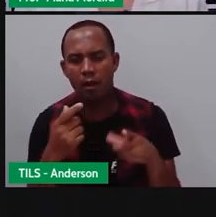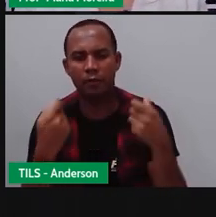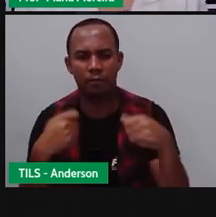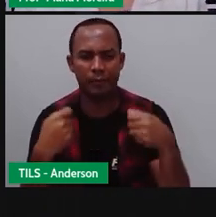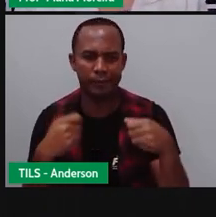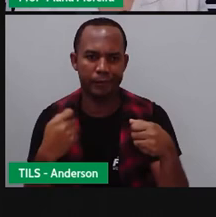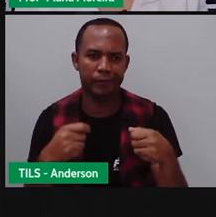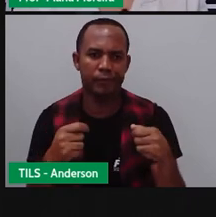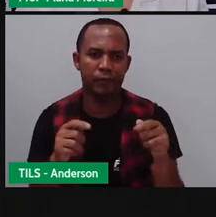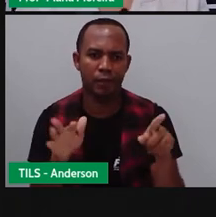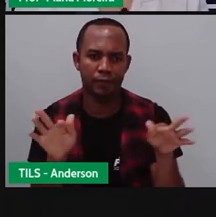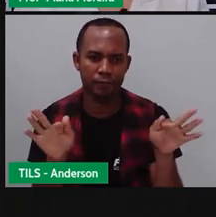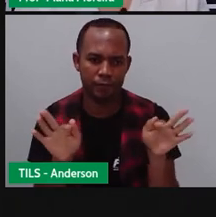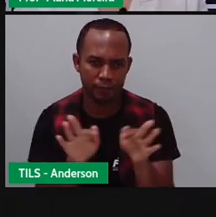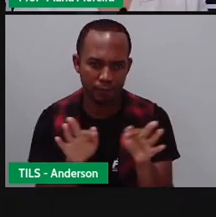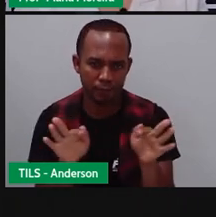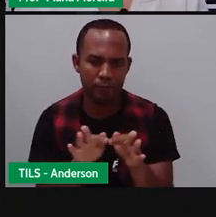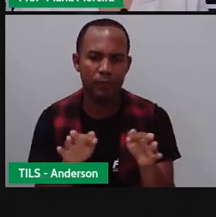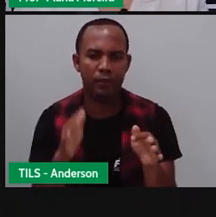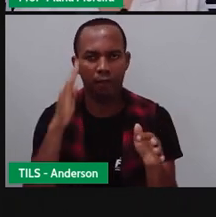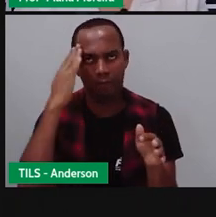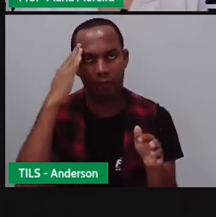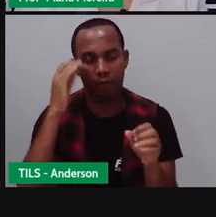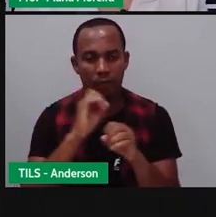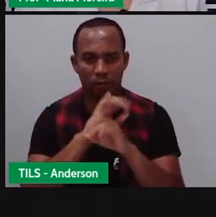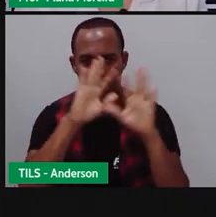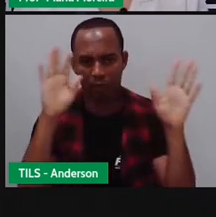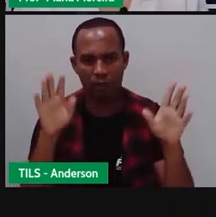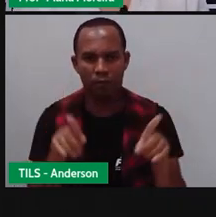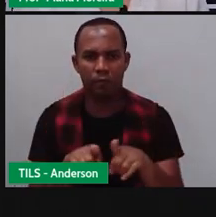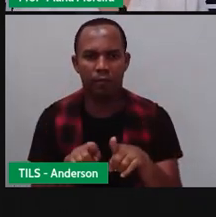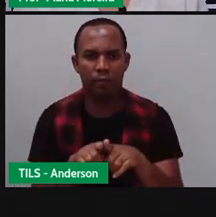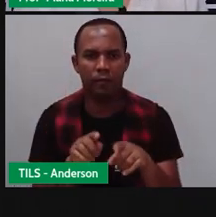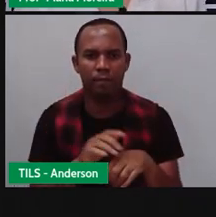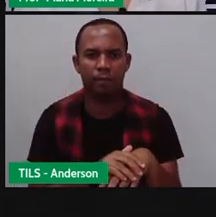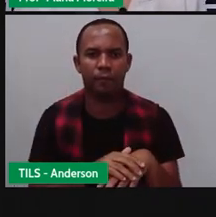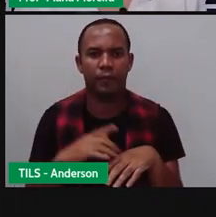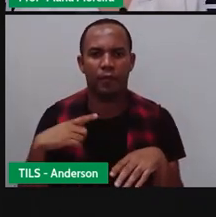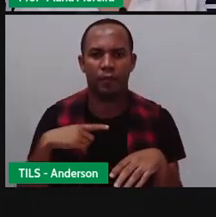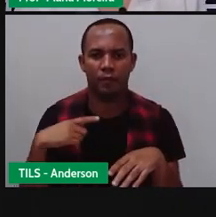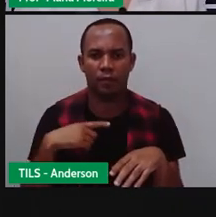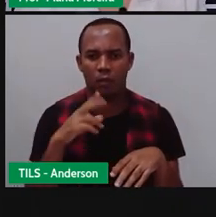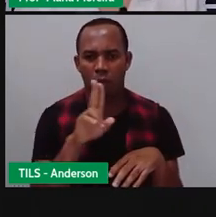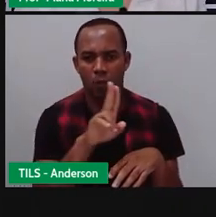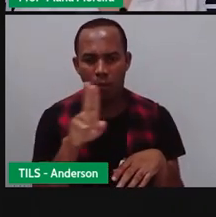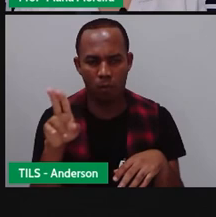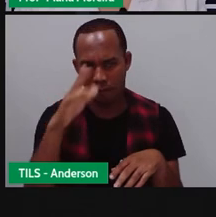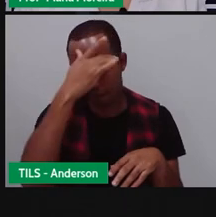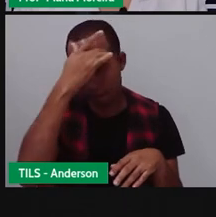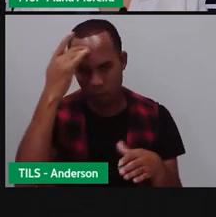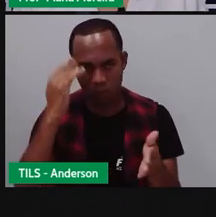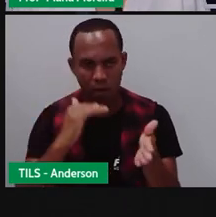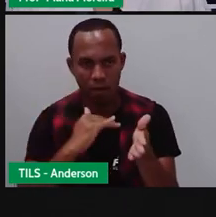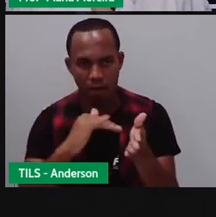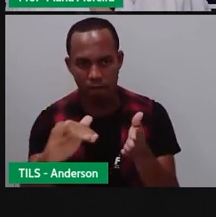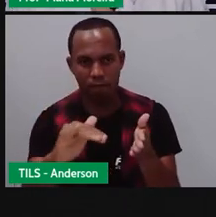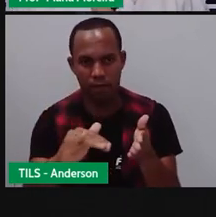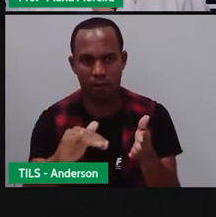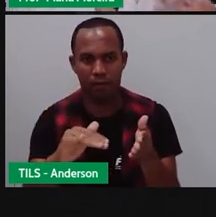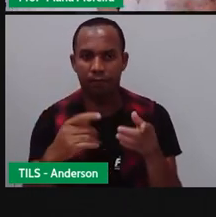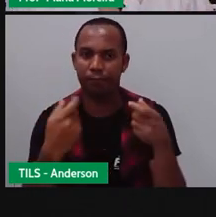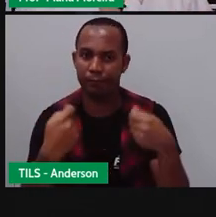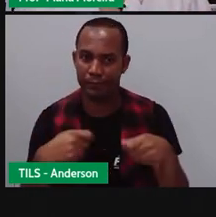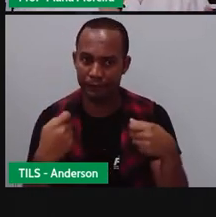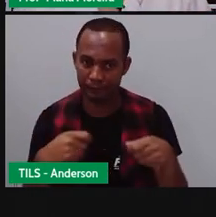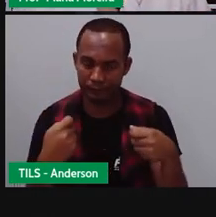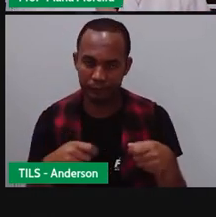ser curto e de fácil o quê? Entendimento. Ter nome da pessoa que irá enviar, porque senão a gente